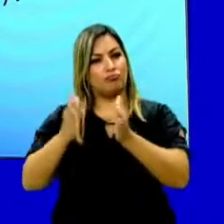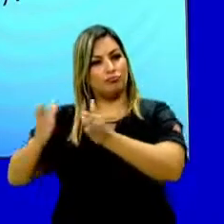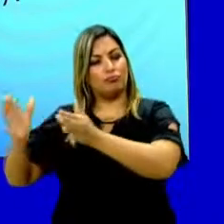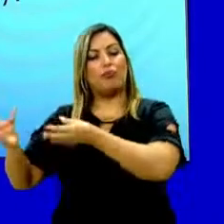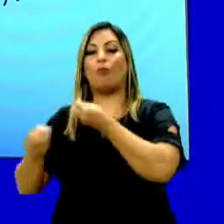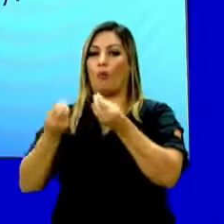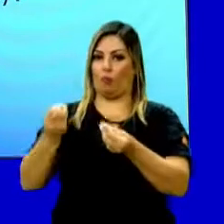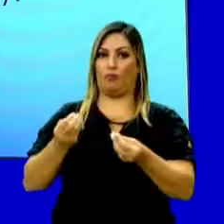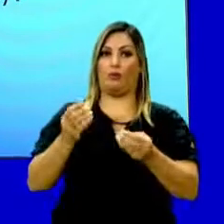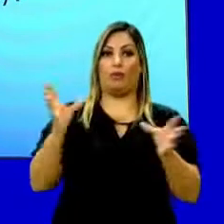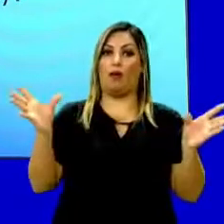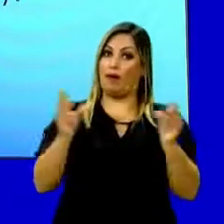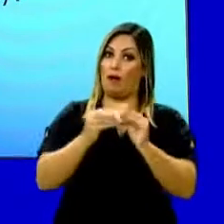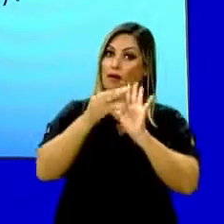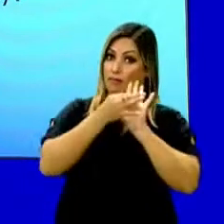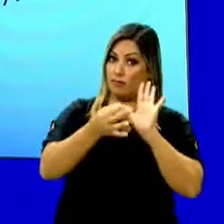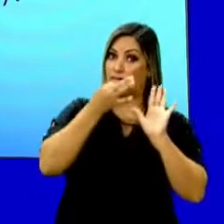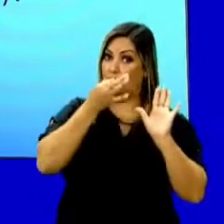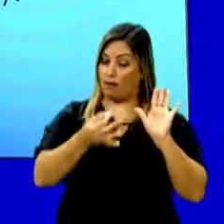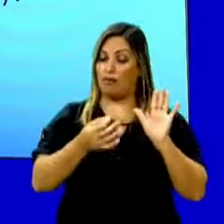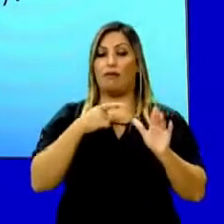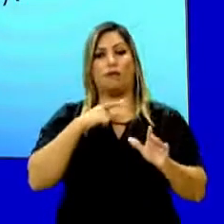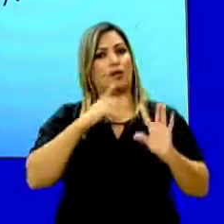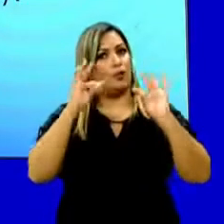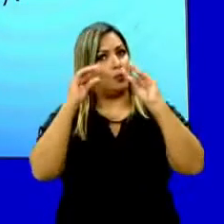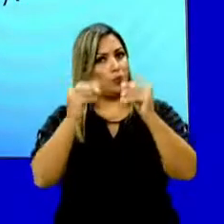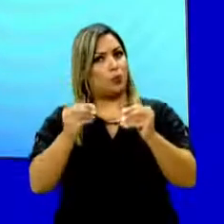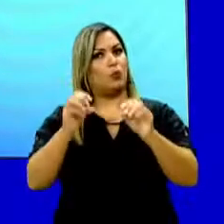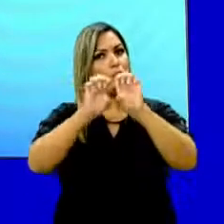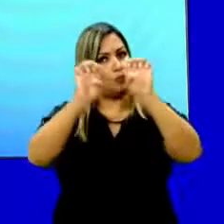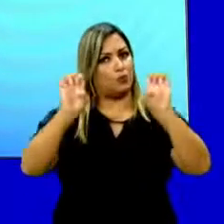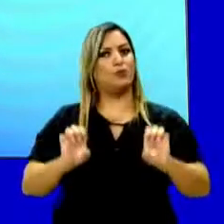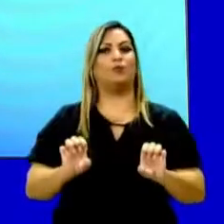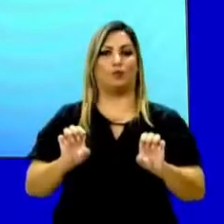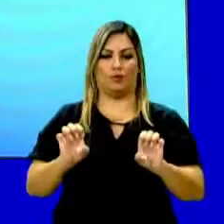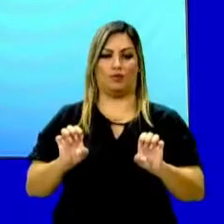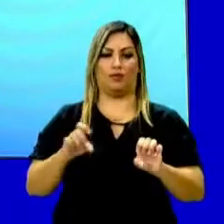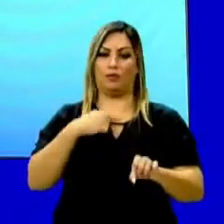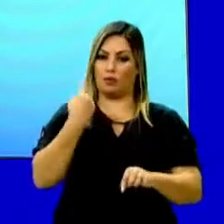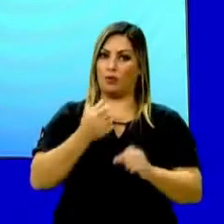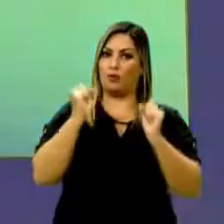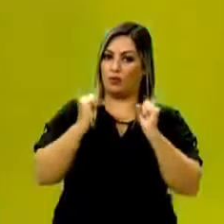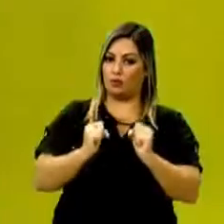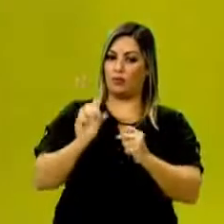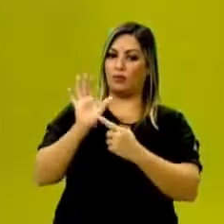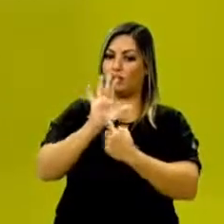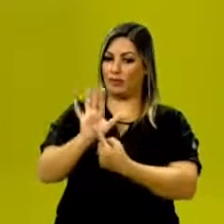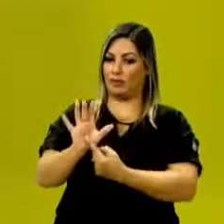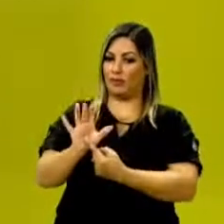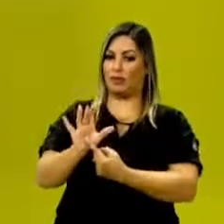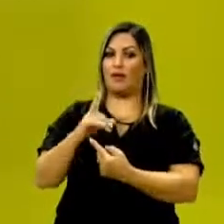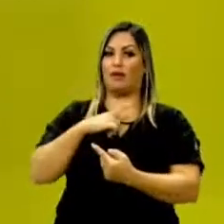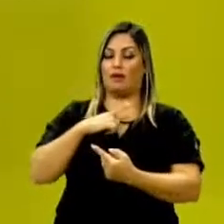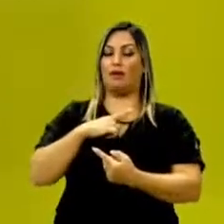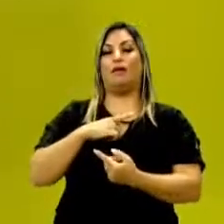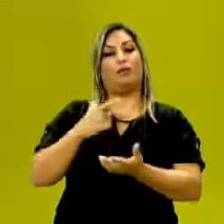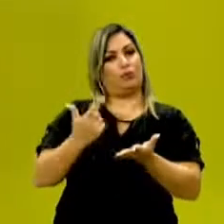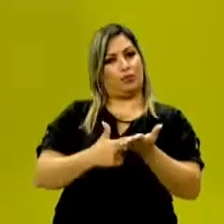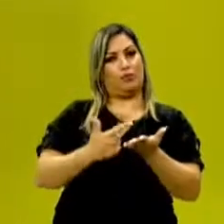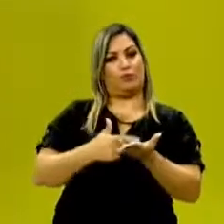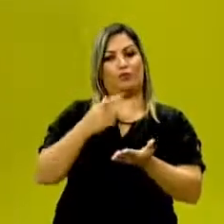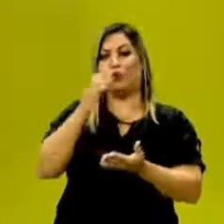Então, a resenha, ela apresenta toda essa estrutura, para que a gente possa estar apresentando uma determinada obra.